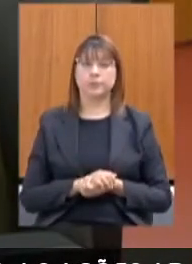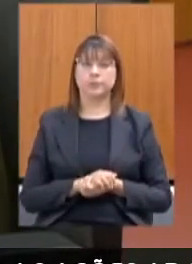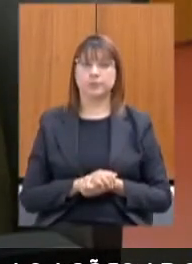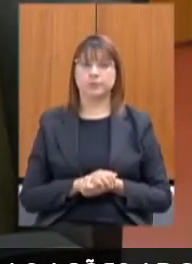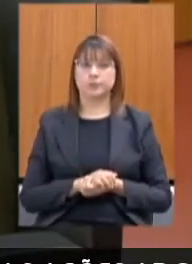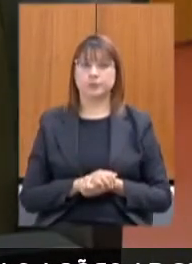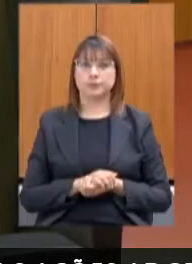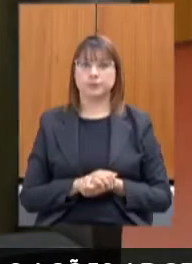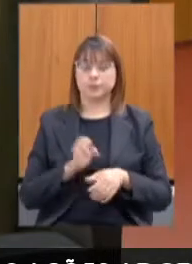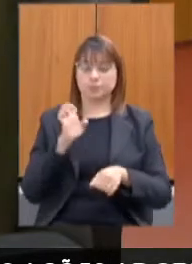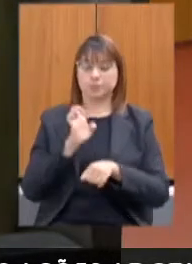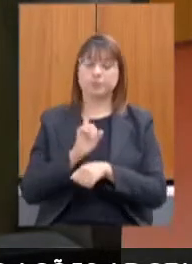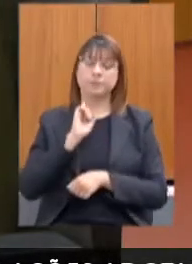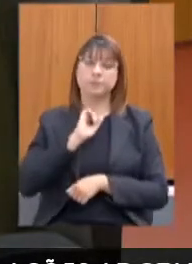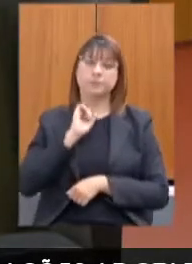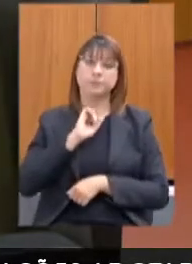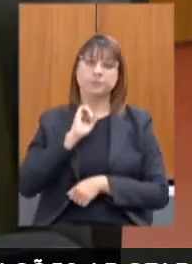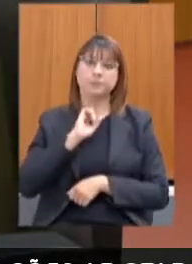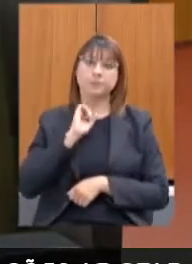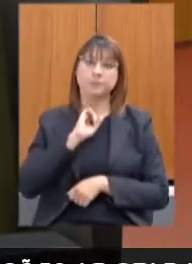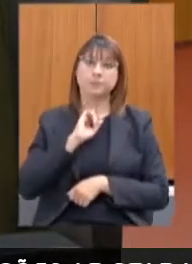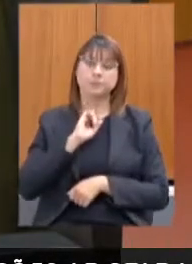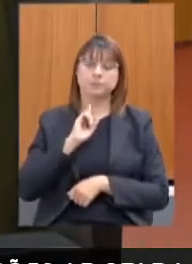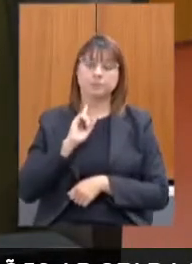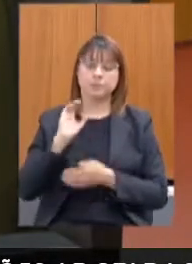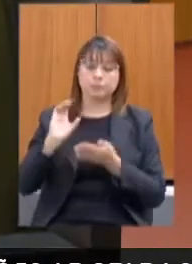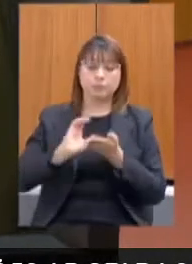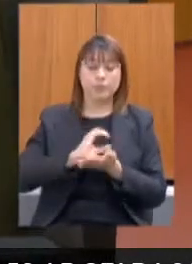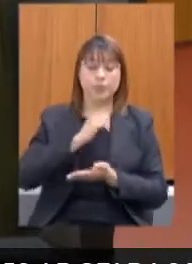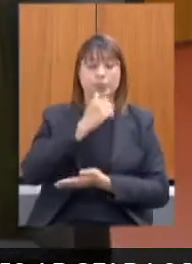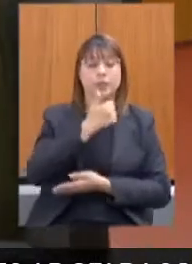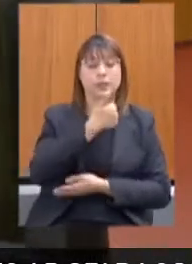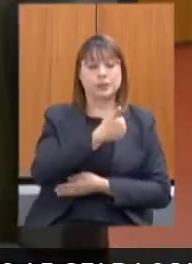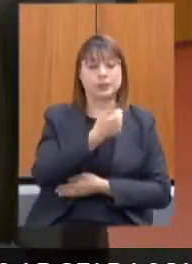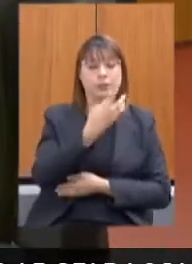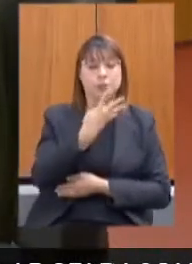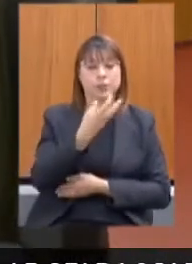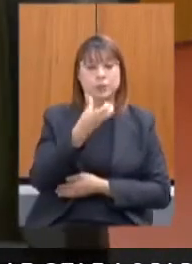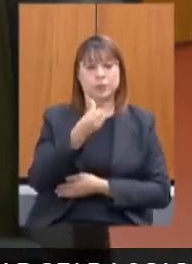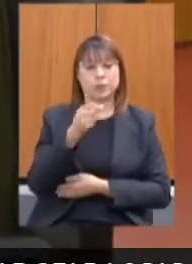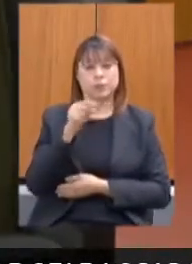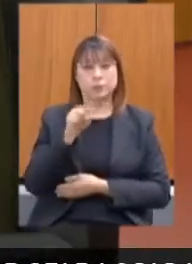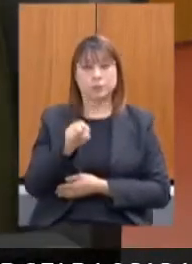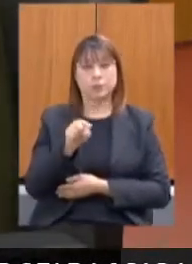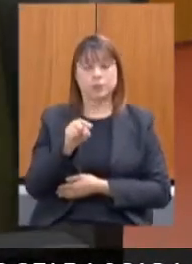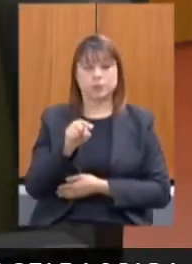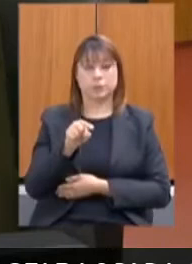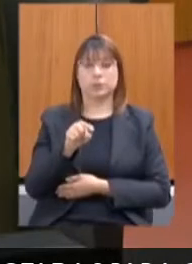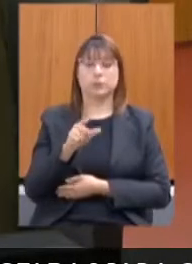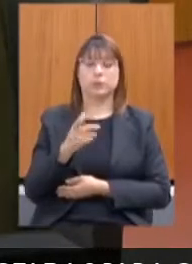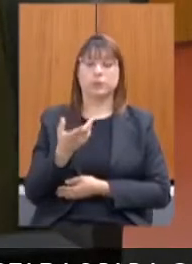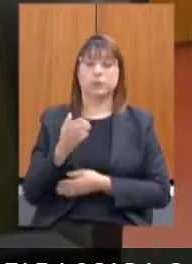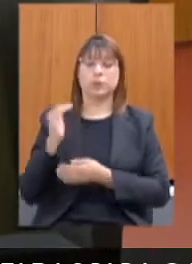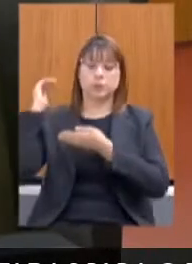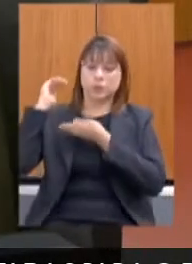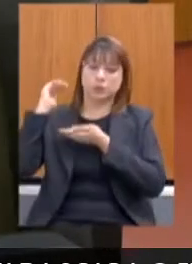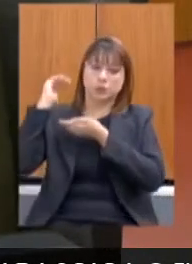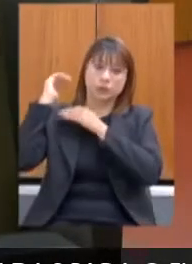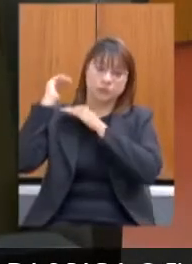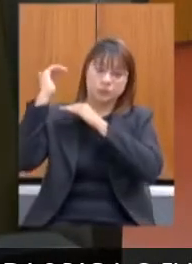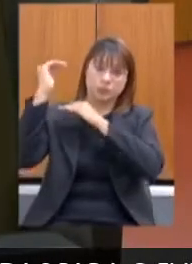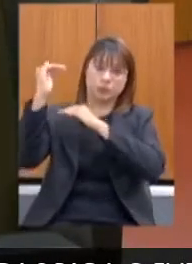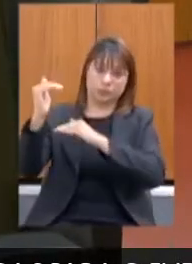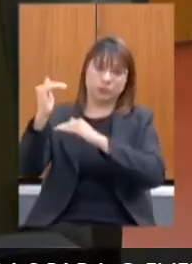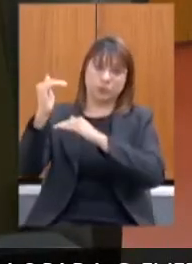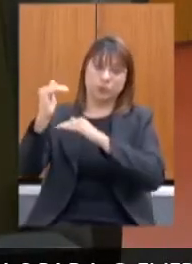O Estado de Minas Gerais recebeu em doação 146.060 cestas básicas do projeto Fazer o